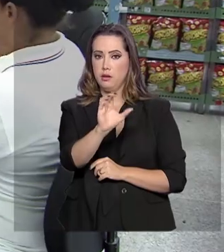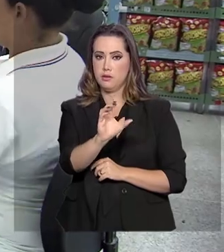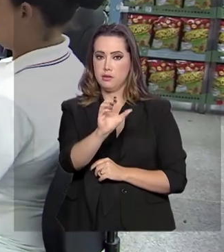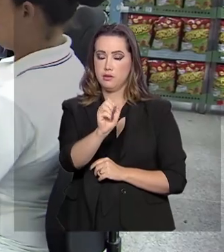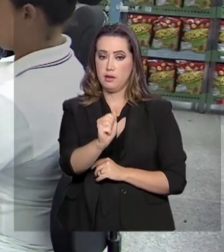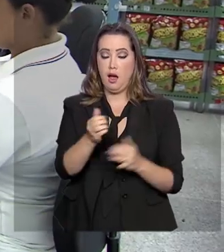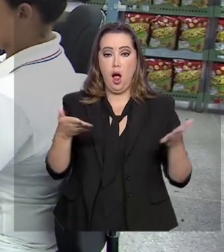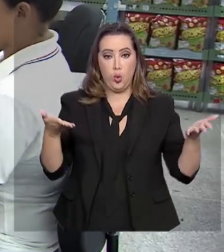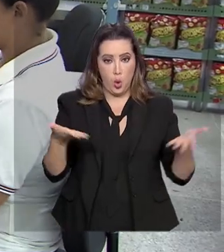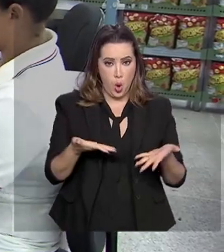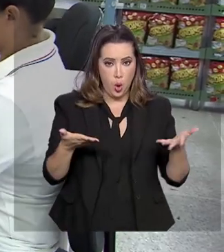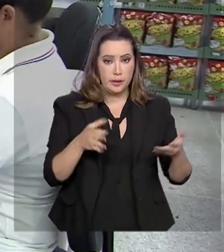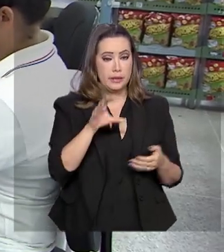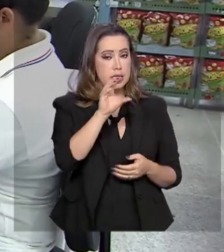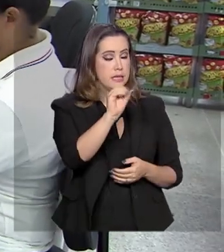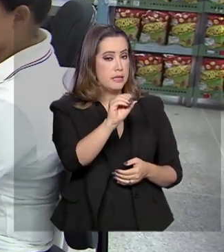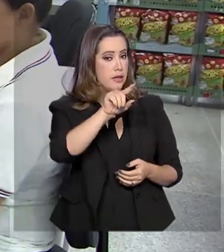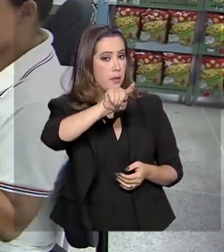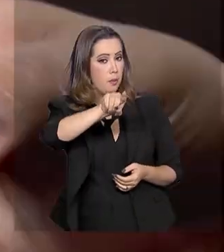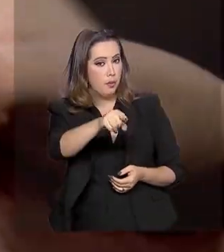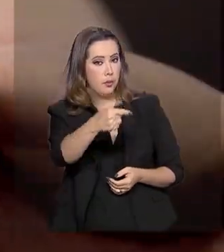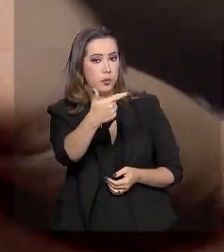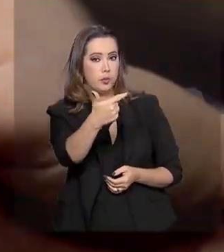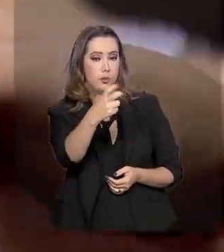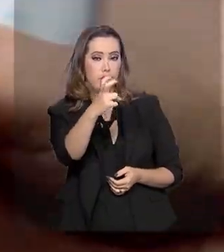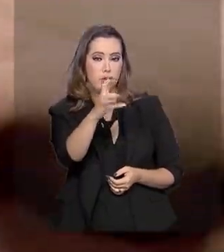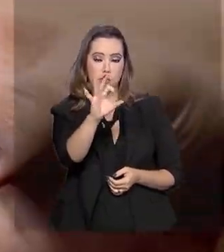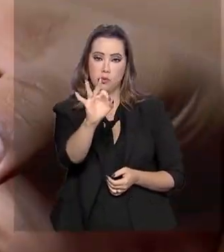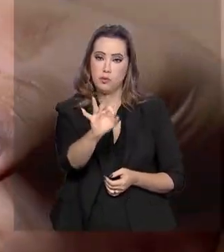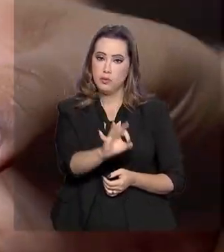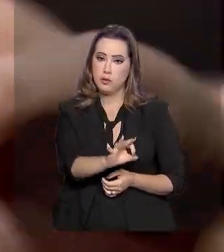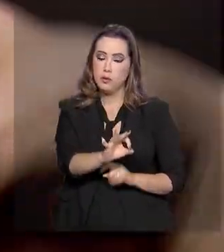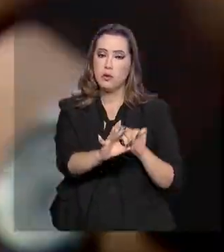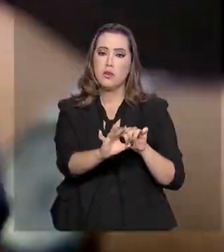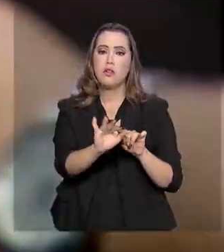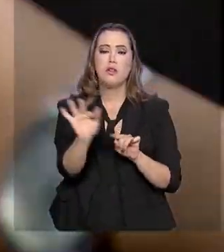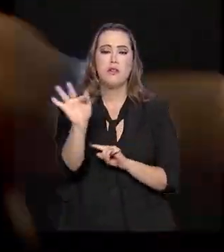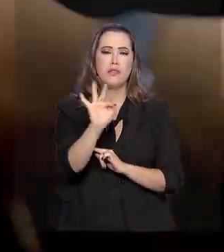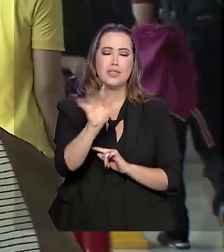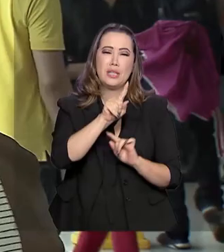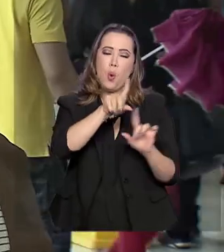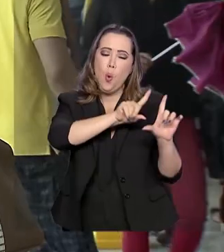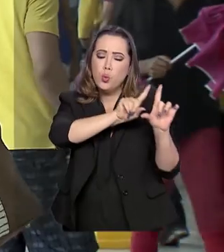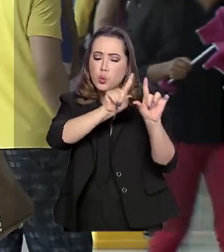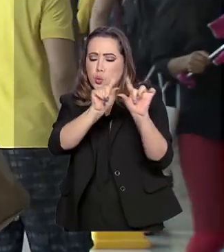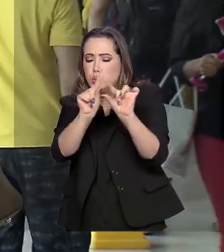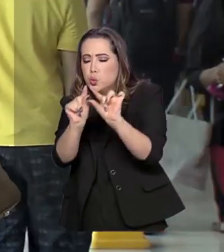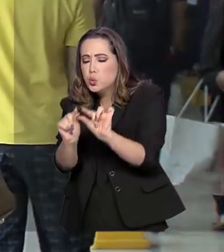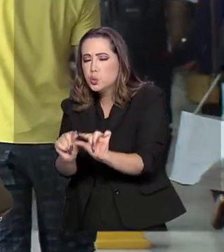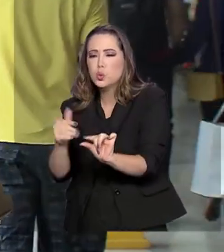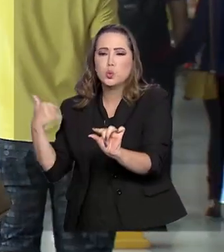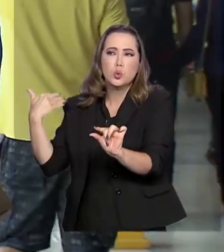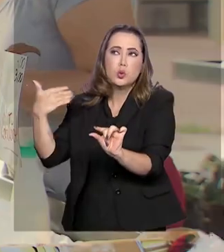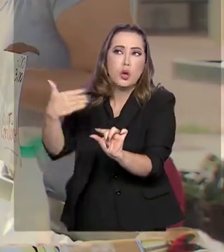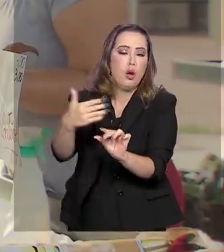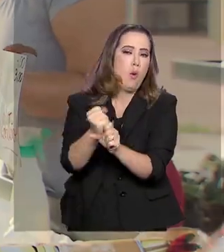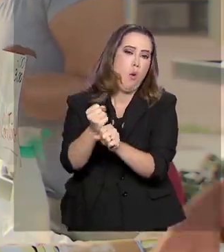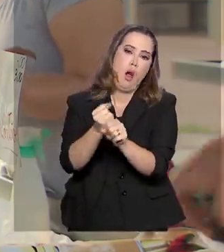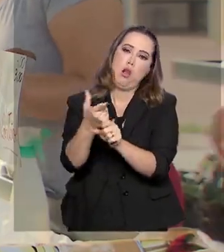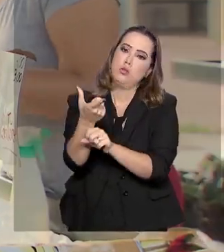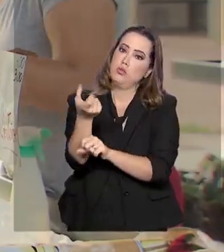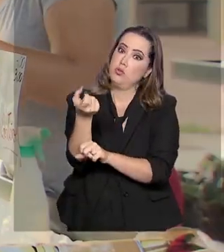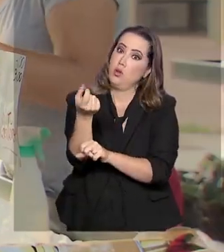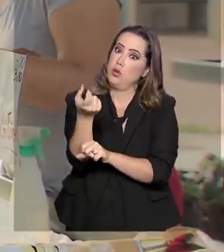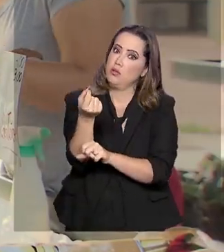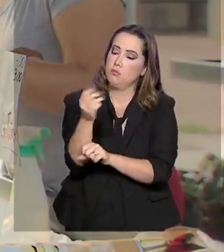foi para 0,25% em fevereiro. Apesar da leve alta, essa é a menor taxa para o mês desde 2000, quando o índice